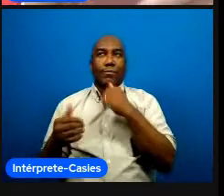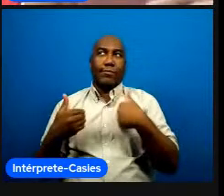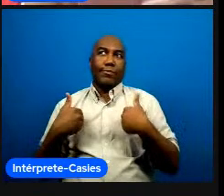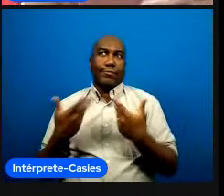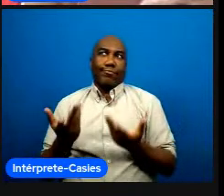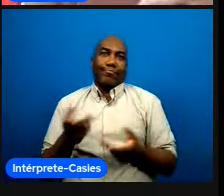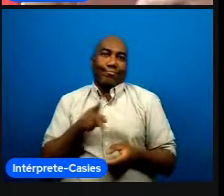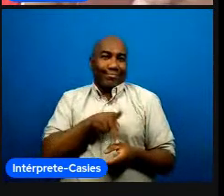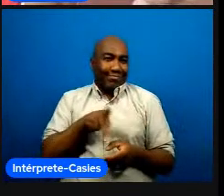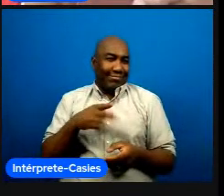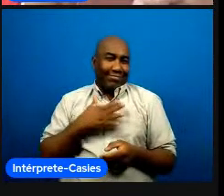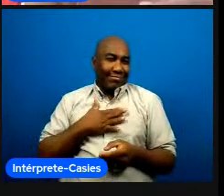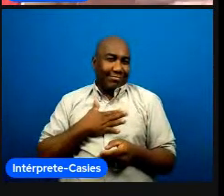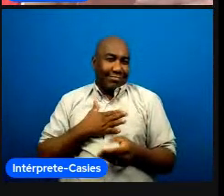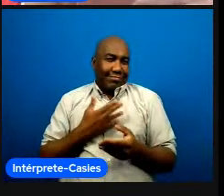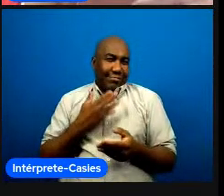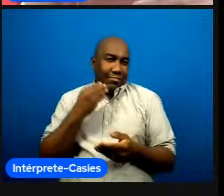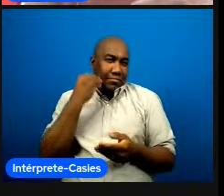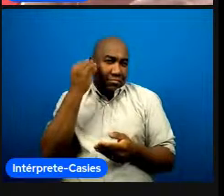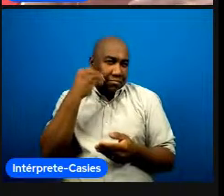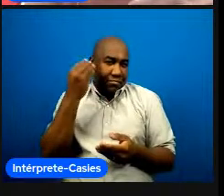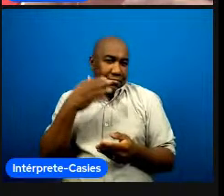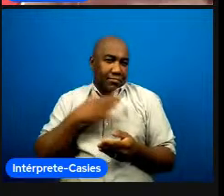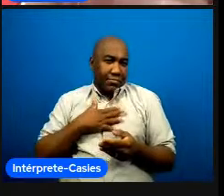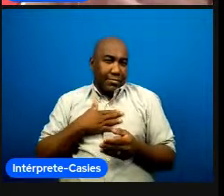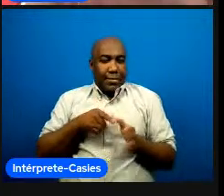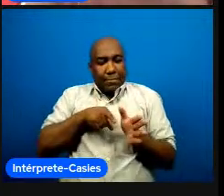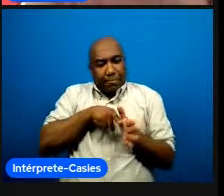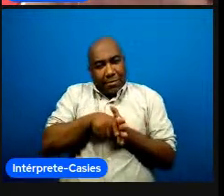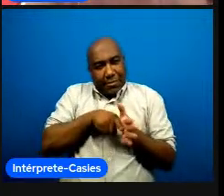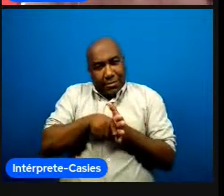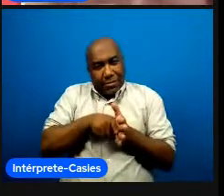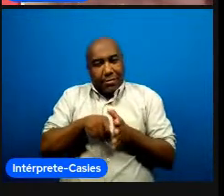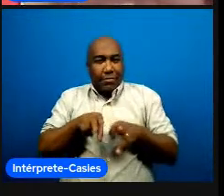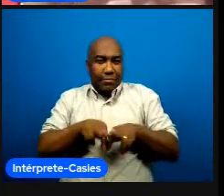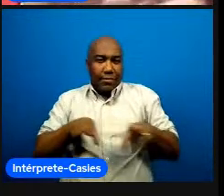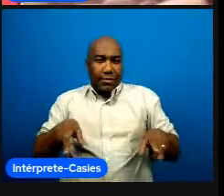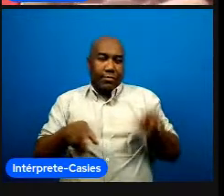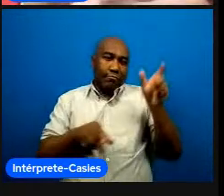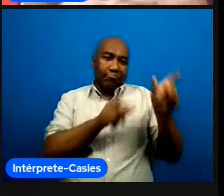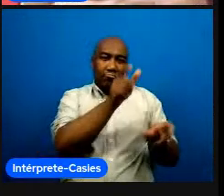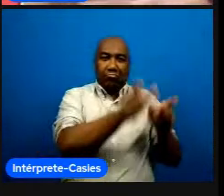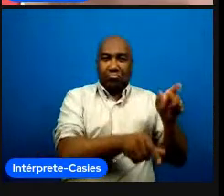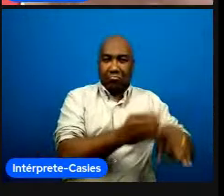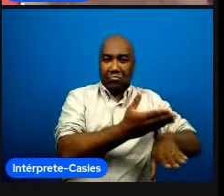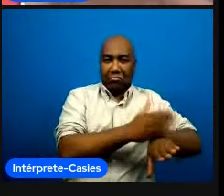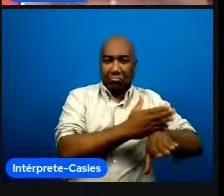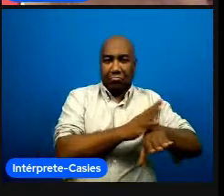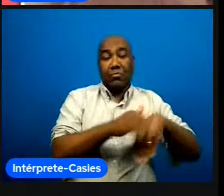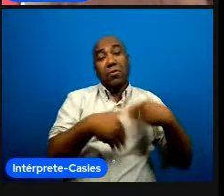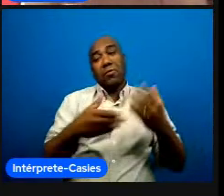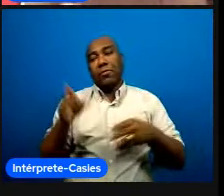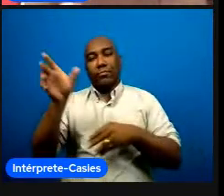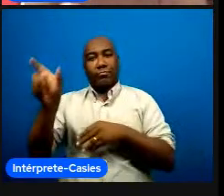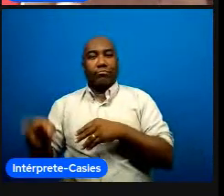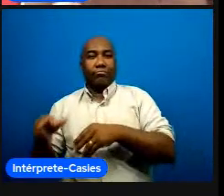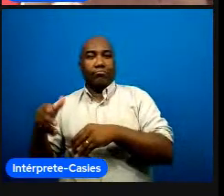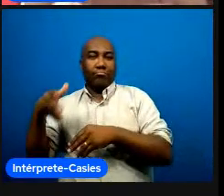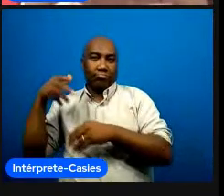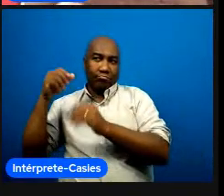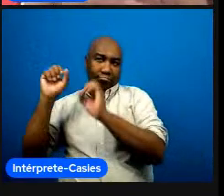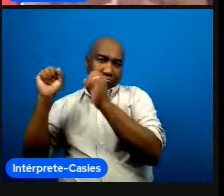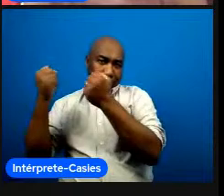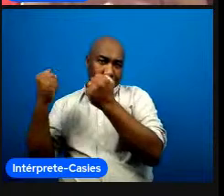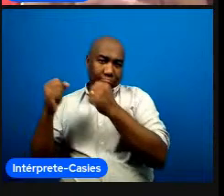pegar as minhas pesquisas lá sobre treinador e treinadora oferecer uma série de palestras para os meus alunos sobre isso